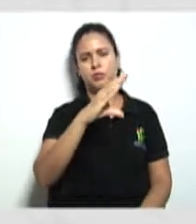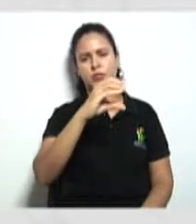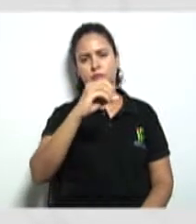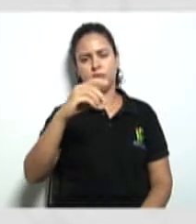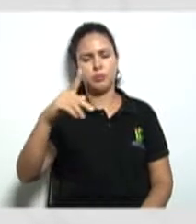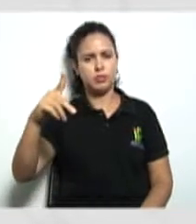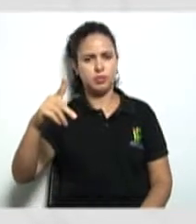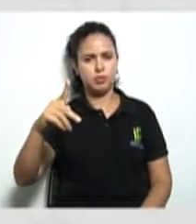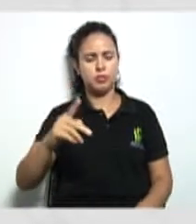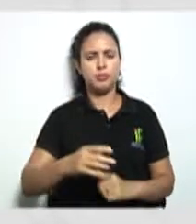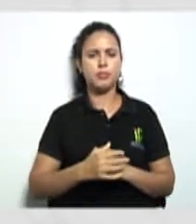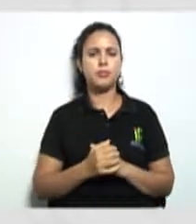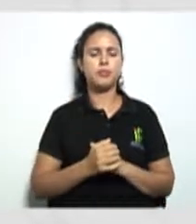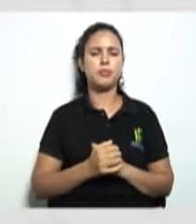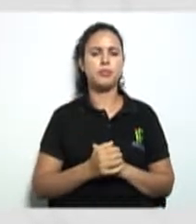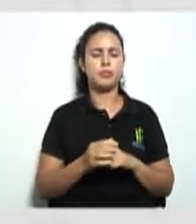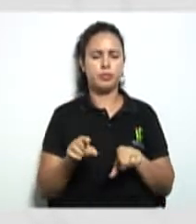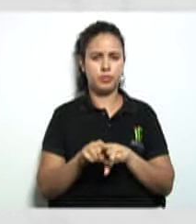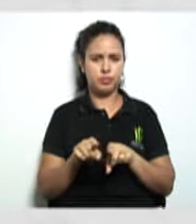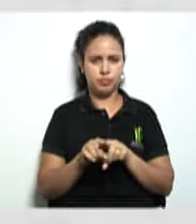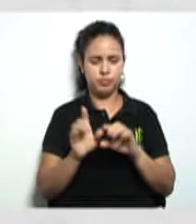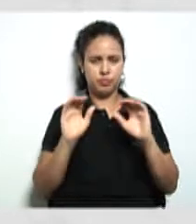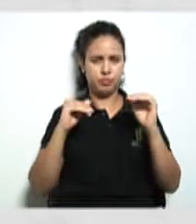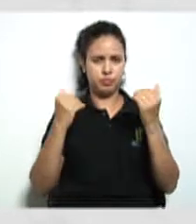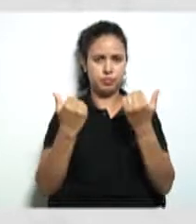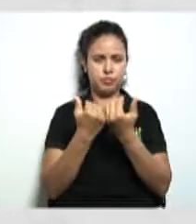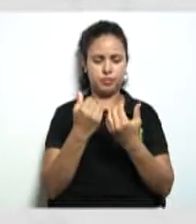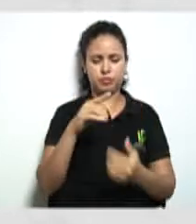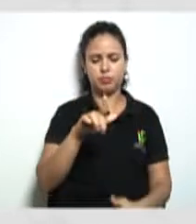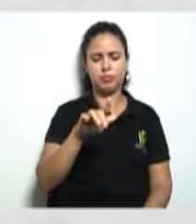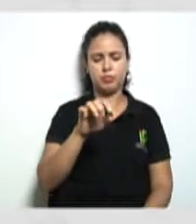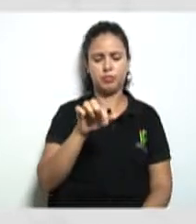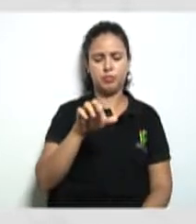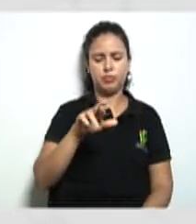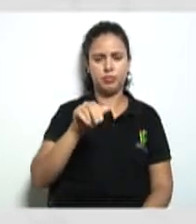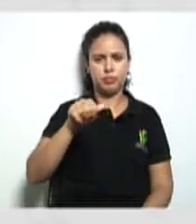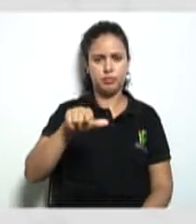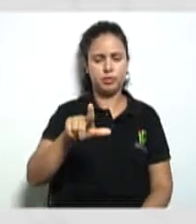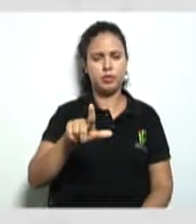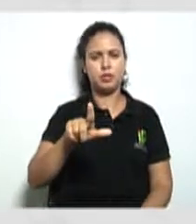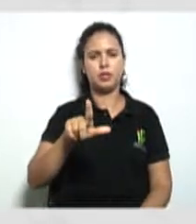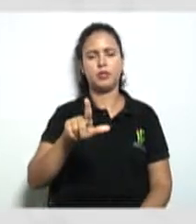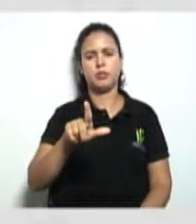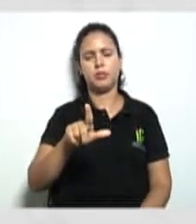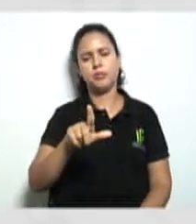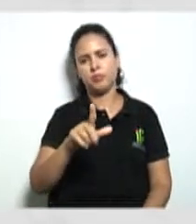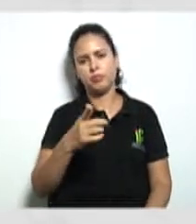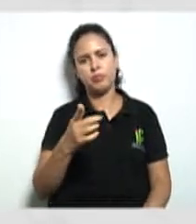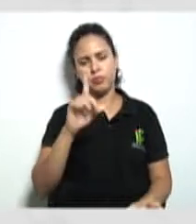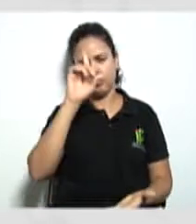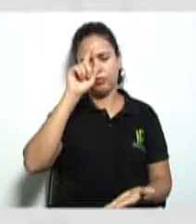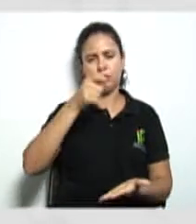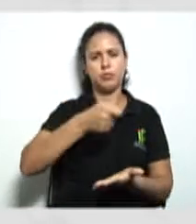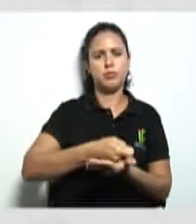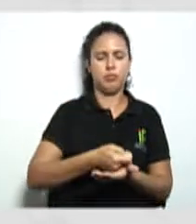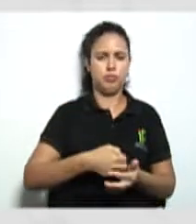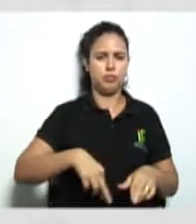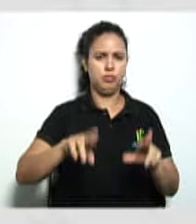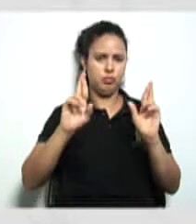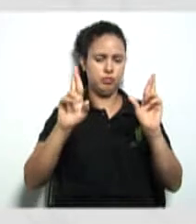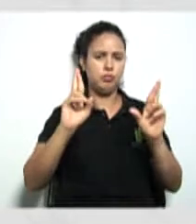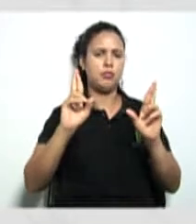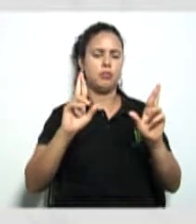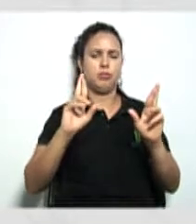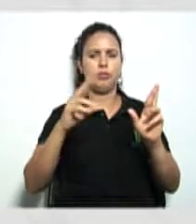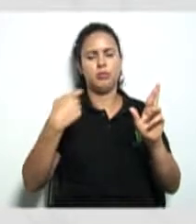dentro da Assembleia também, o que acontece? As deliberações das tomadas de decisões aqui no caso, algumas